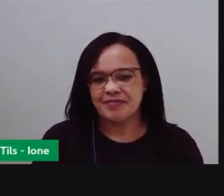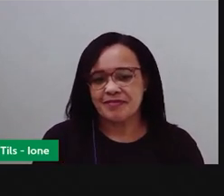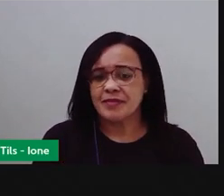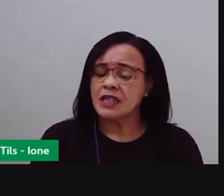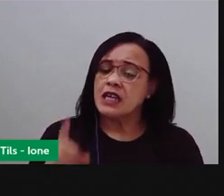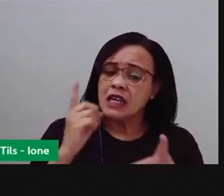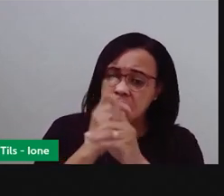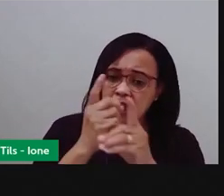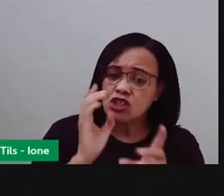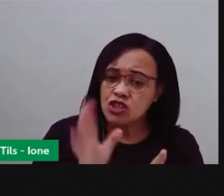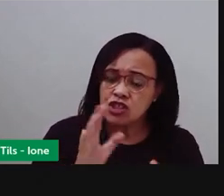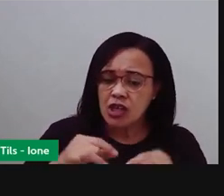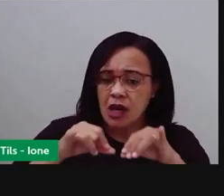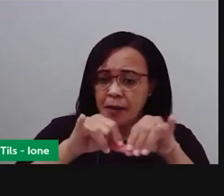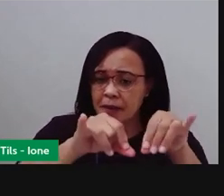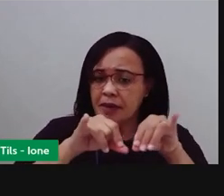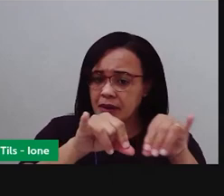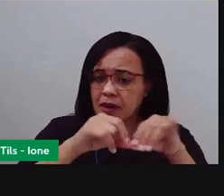encontra